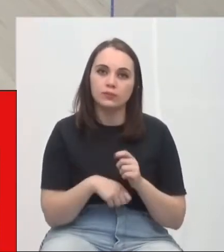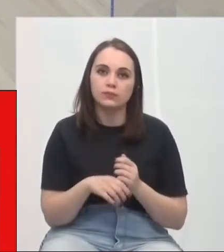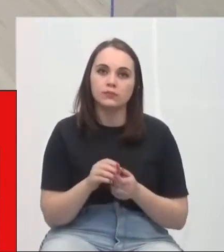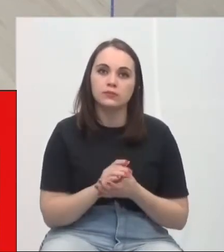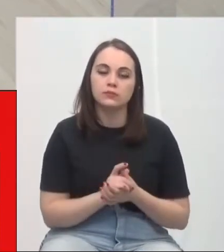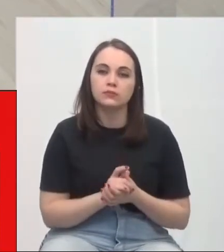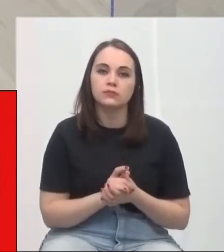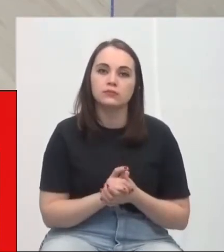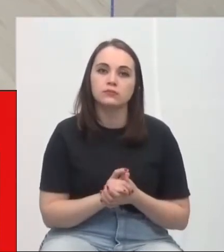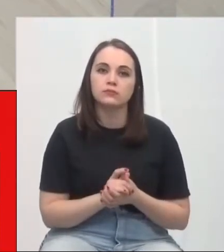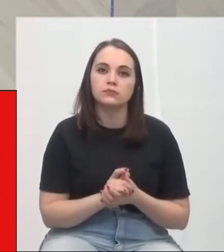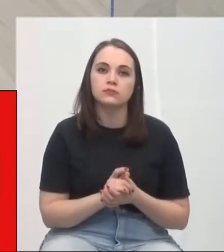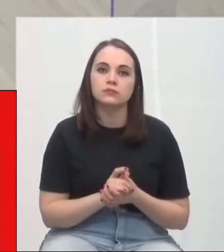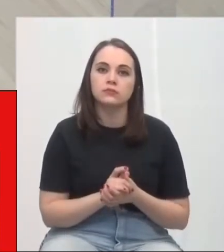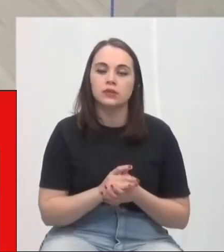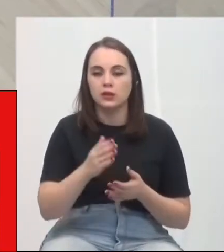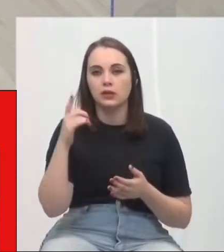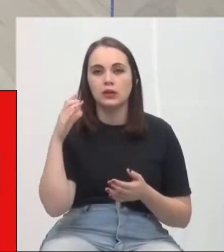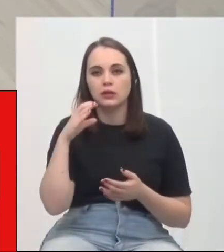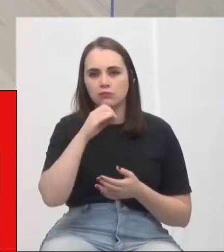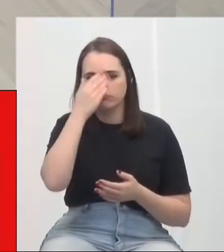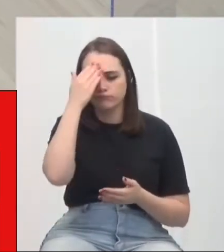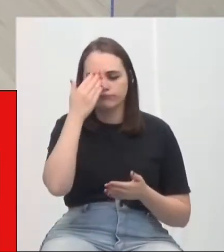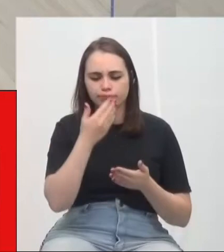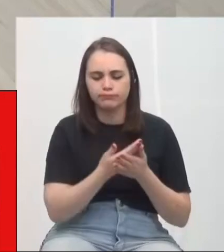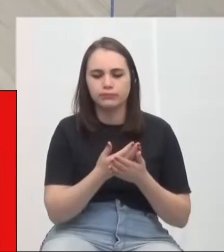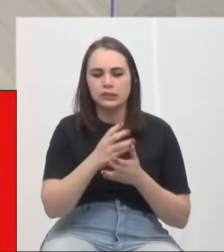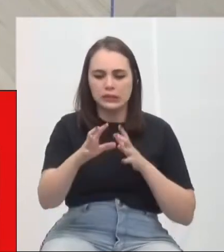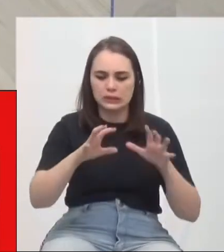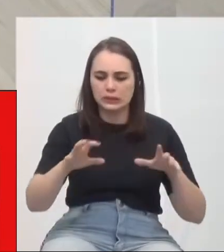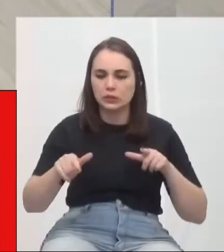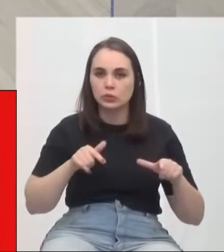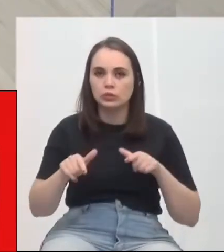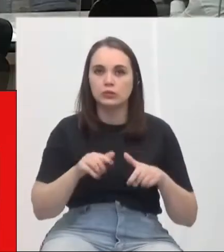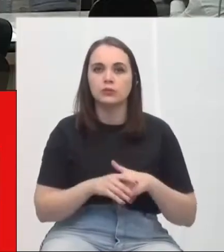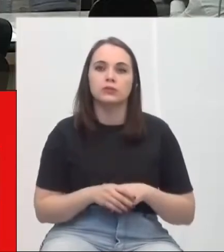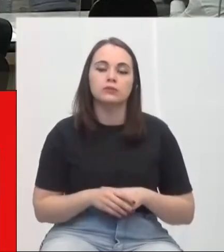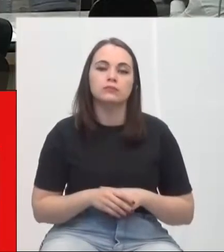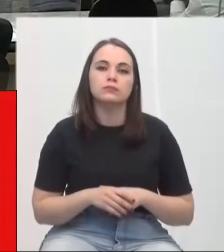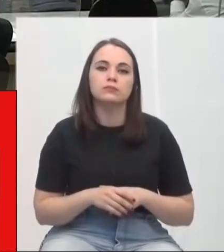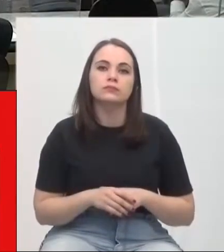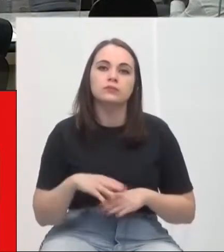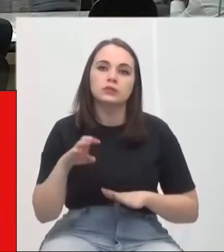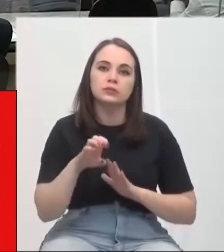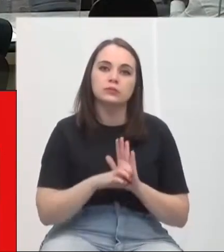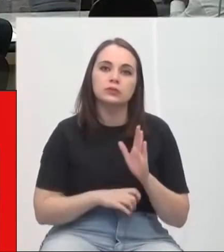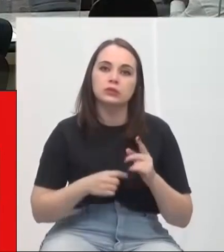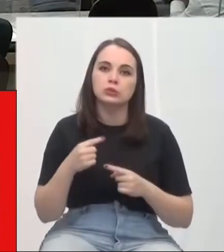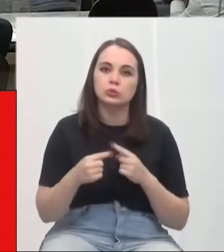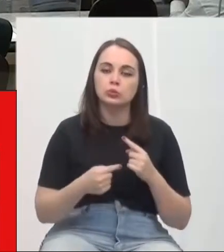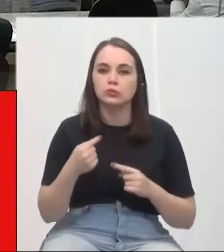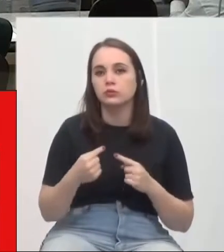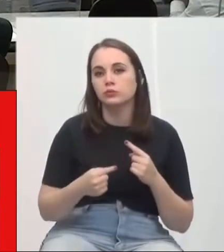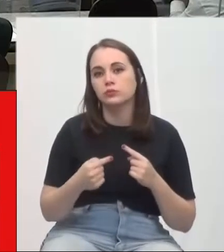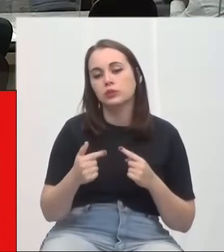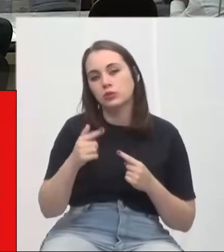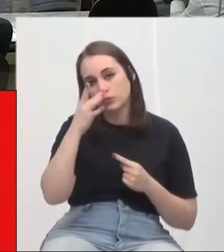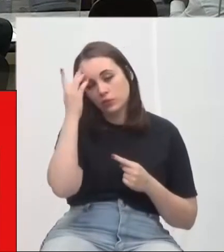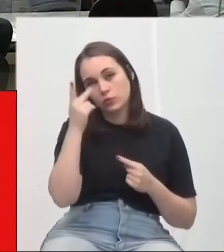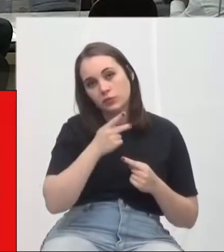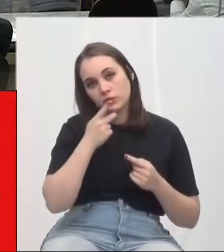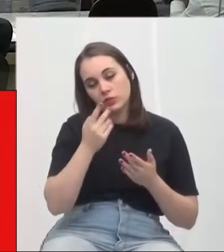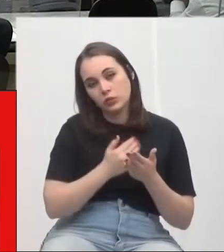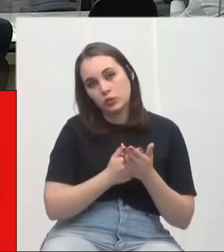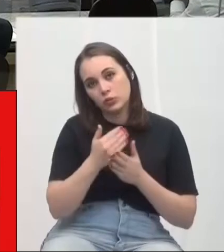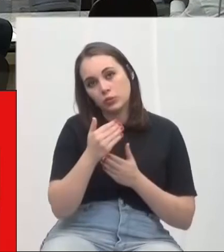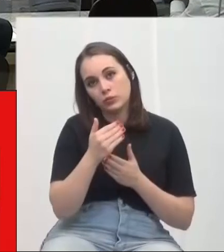economicidade, eficiência e segregação de funções. A emenda está em discussão. Não havendo quem